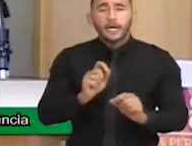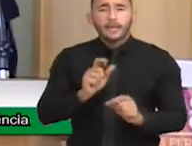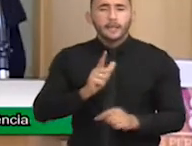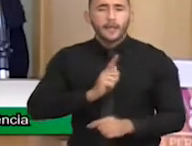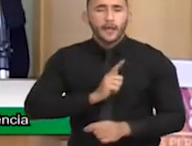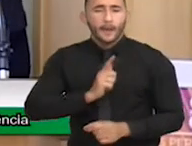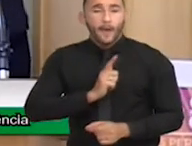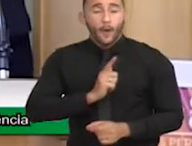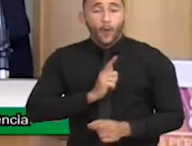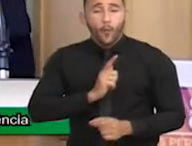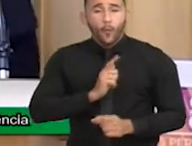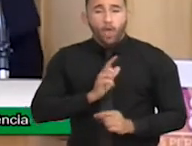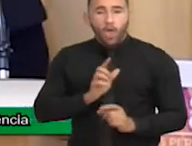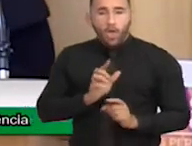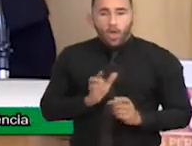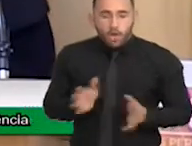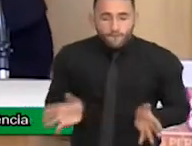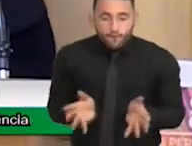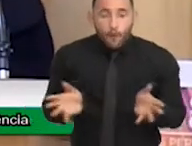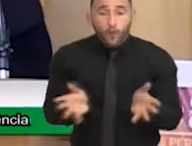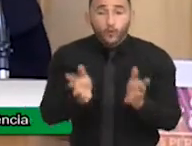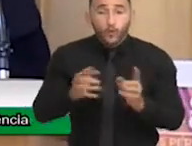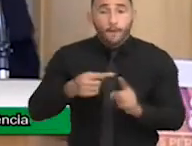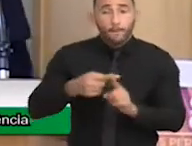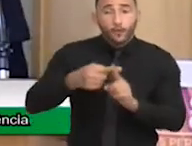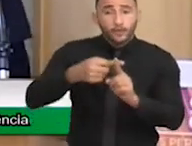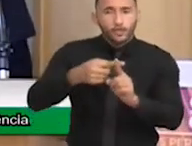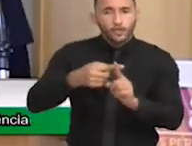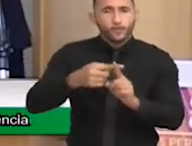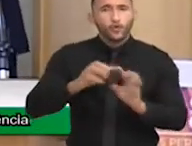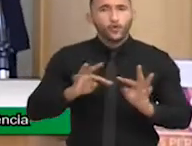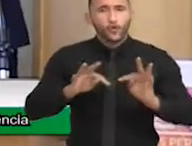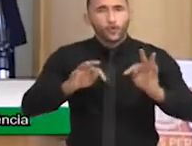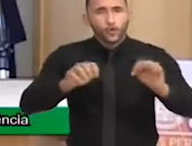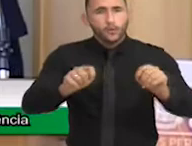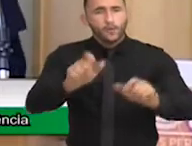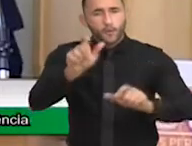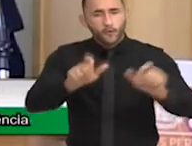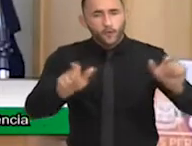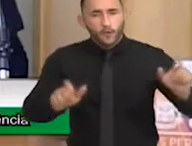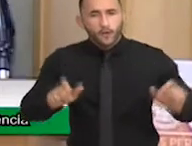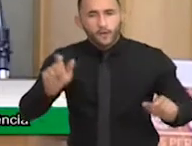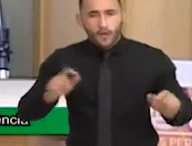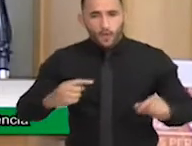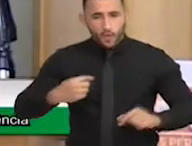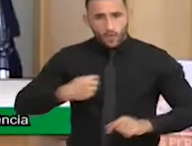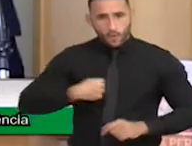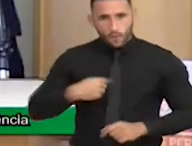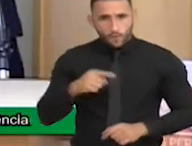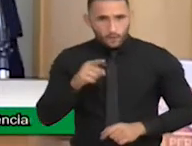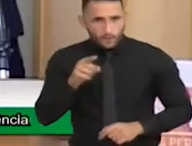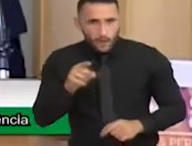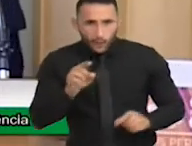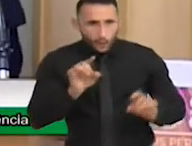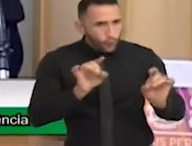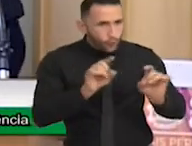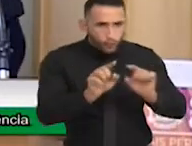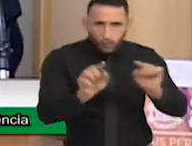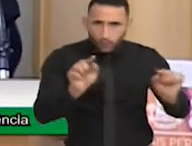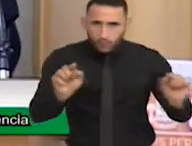ele acreditava que a motivação primária de todos os indivíduos, eu e todos vocês aqui,